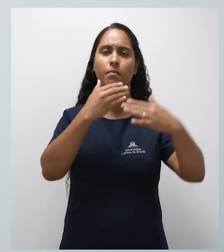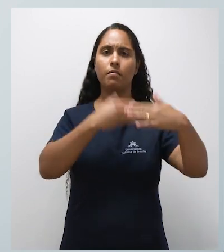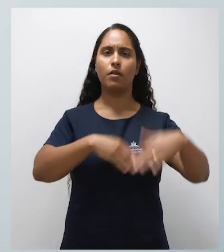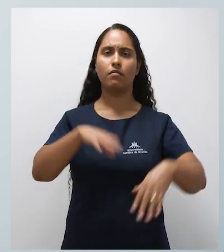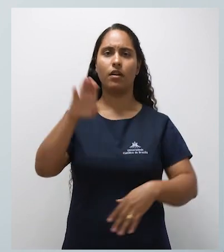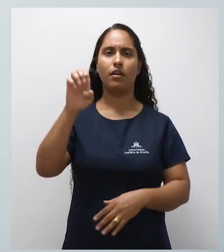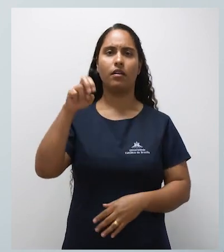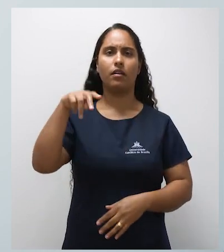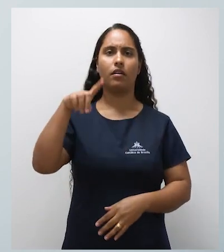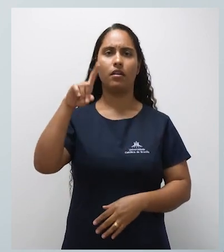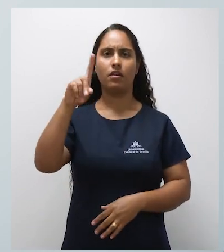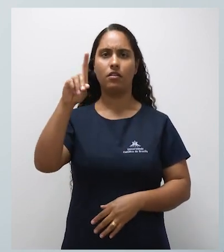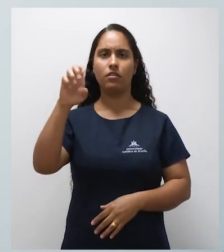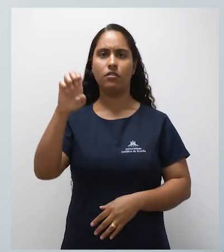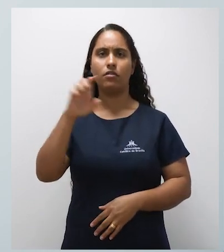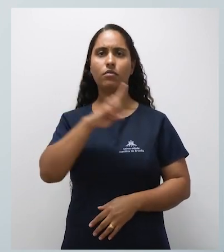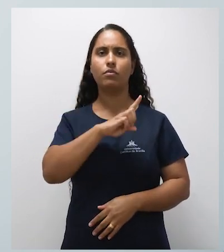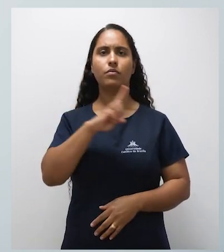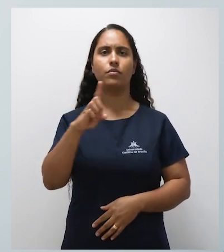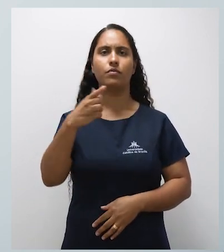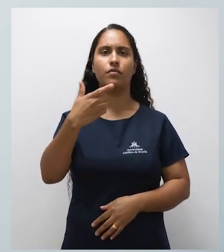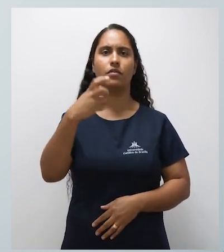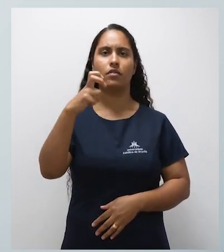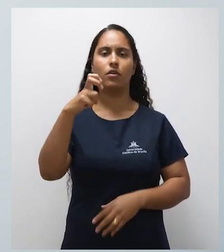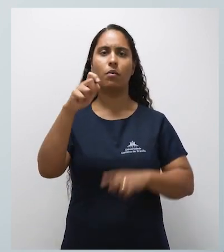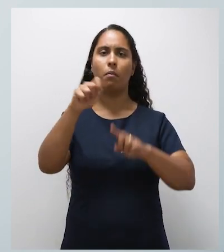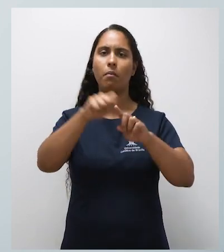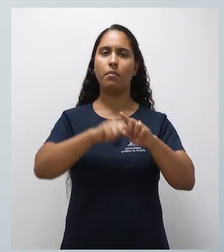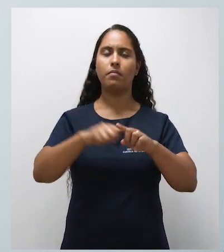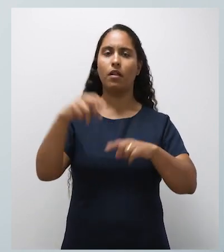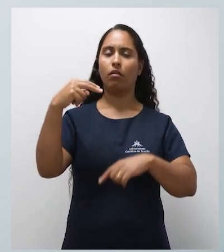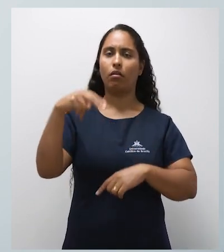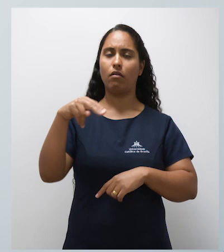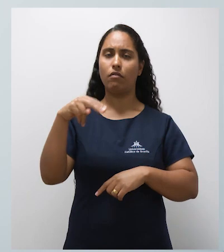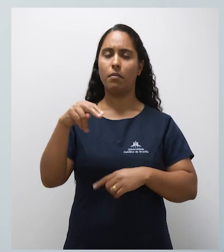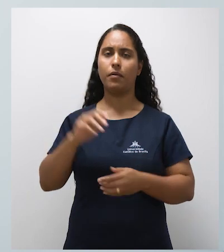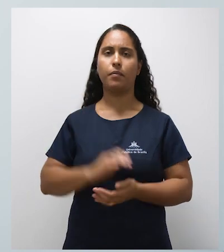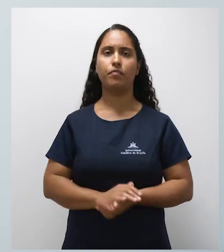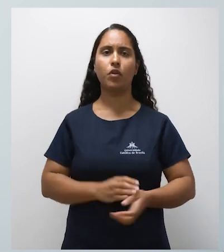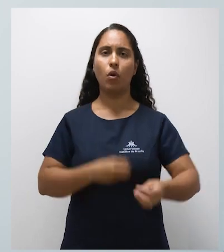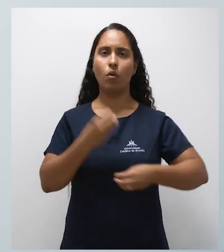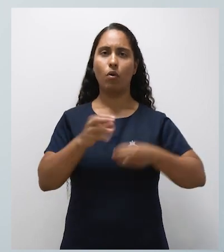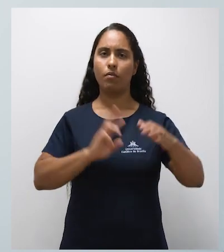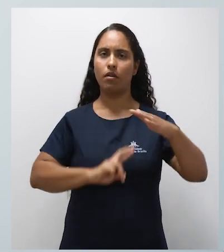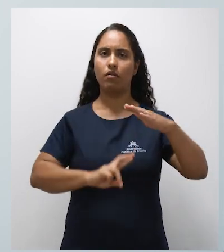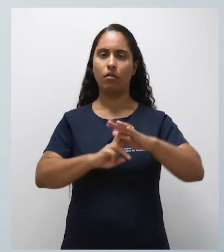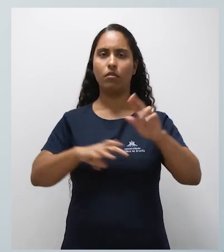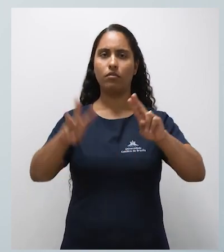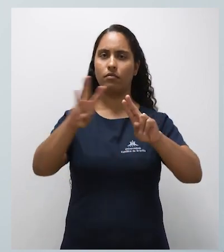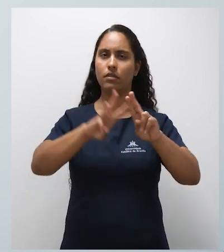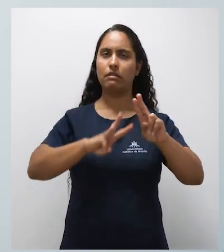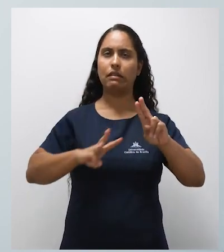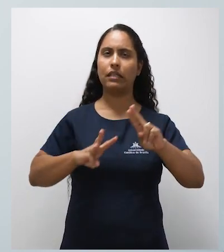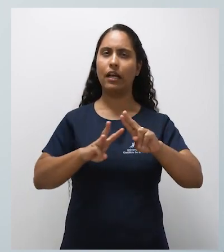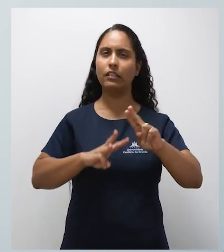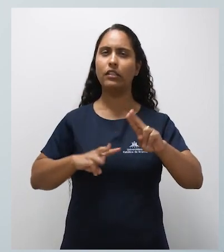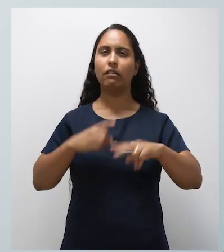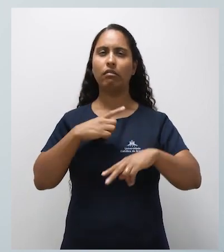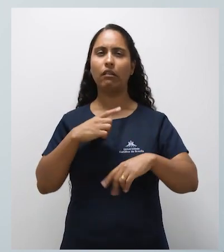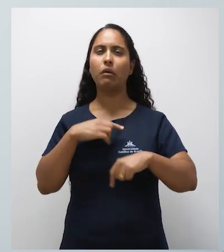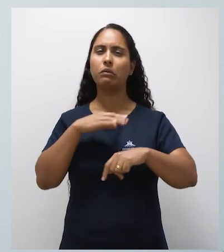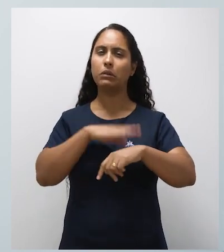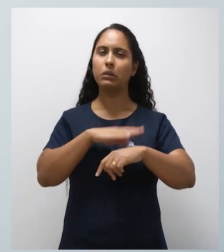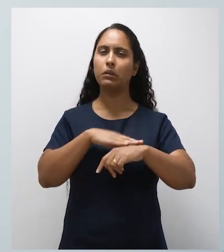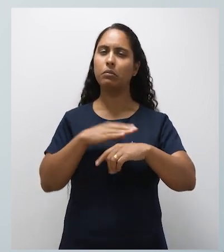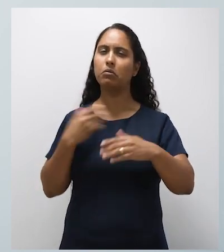cada um de vocês que prestará a prova do ENAD no próximo dia 25 de novembro. Neste pouco tempo